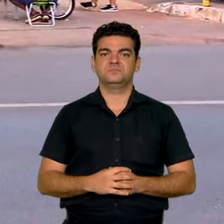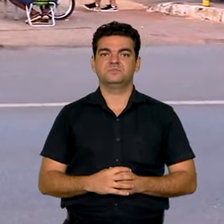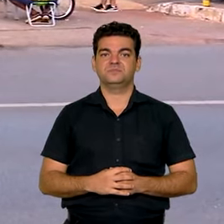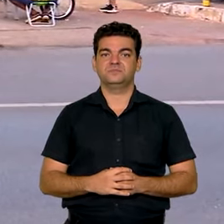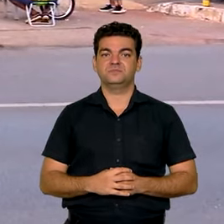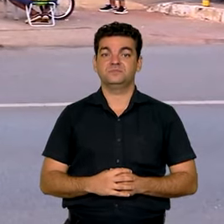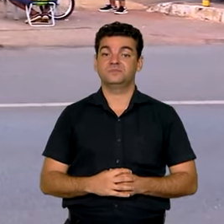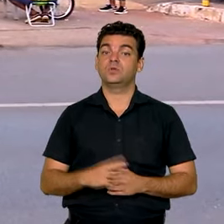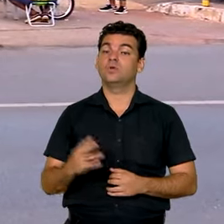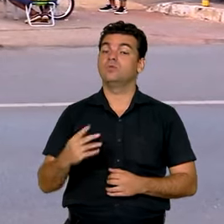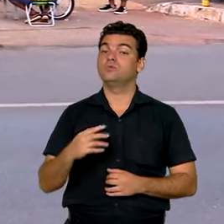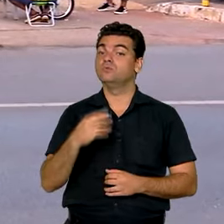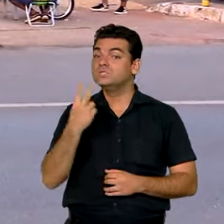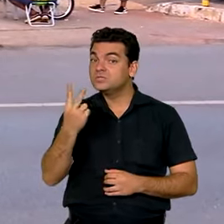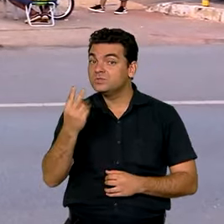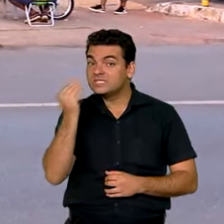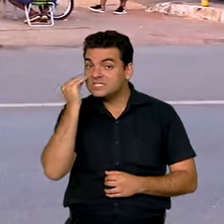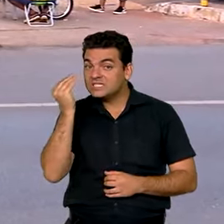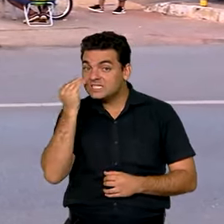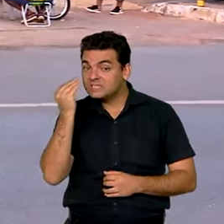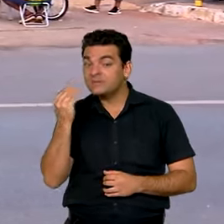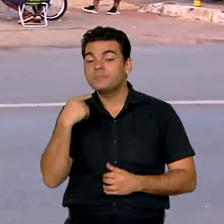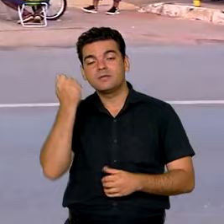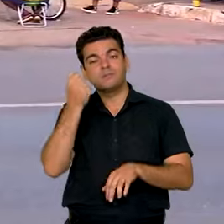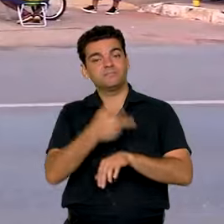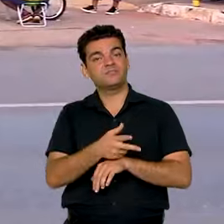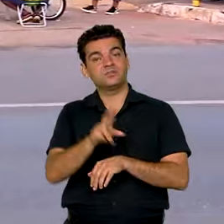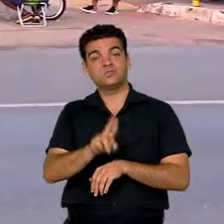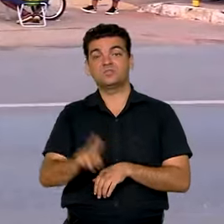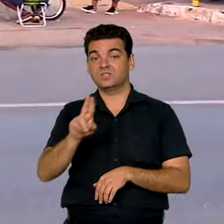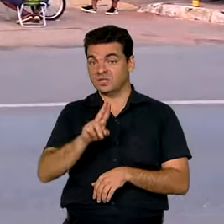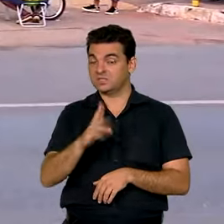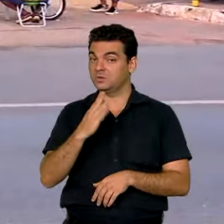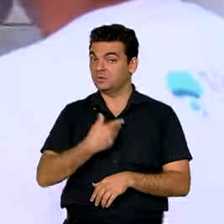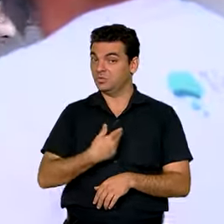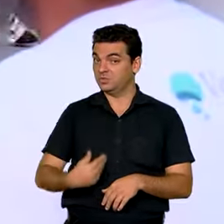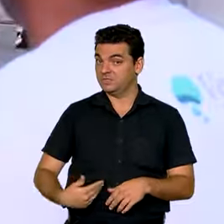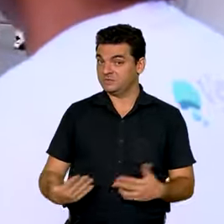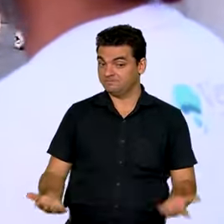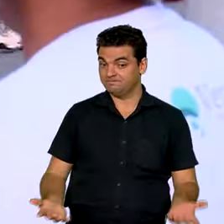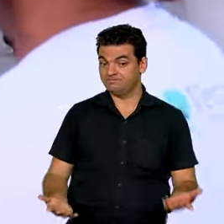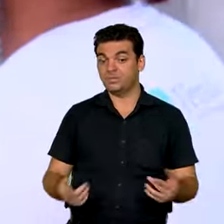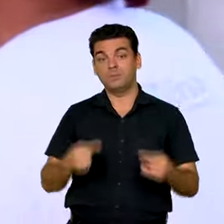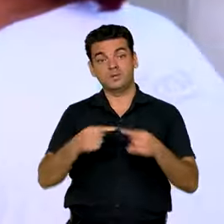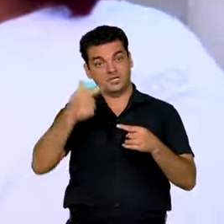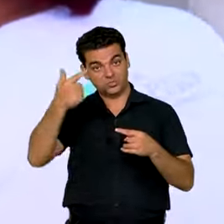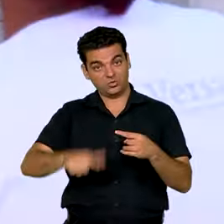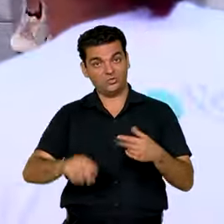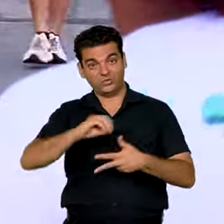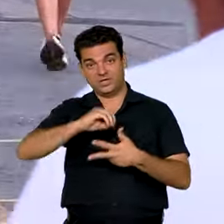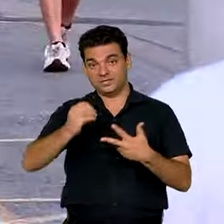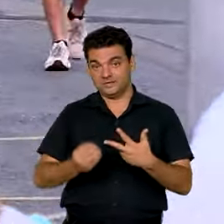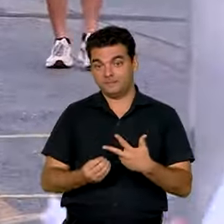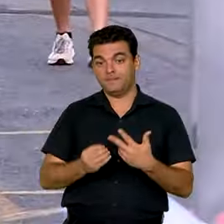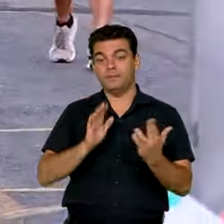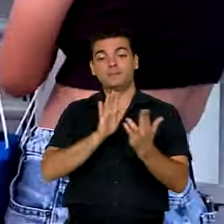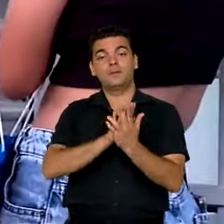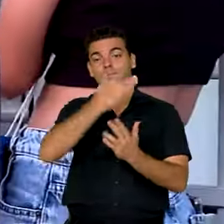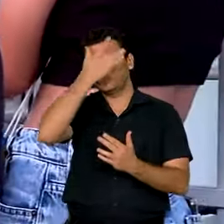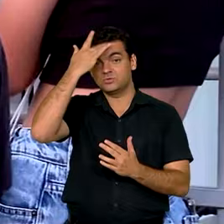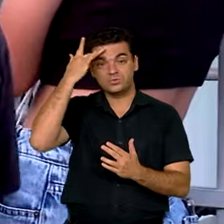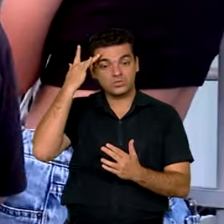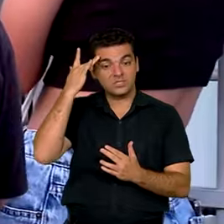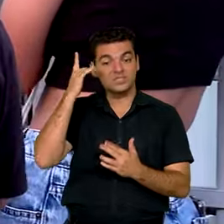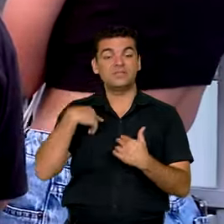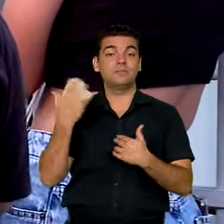Uma segunda chance para quem sonha conseguir uma vaga em universidade pública. A reaplicação do Enem vai atender os candidatos